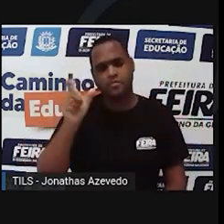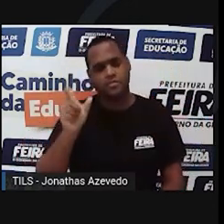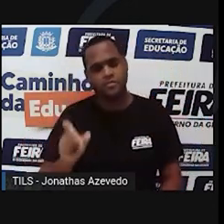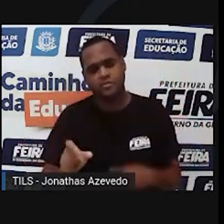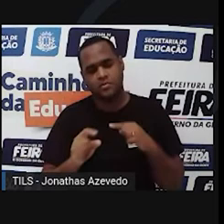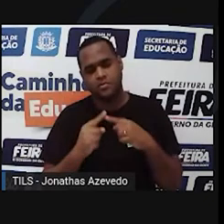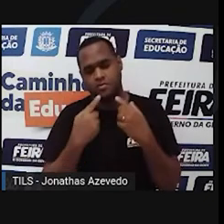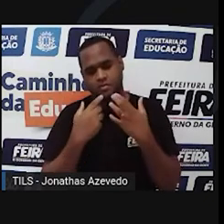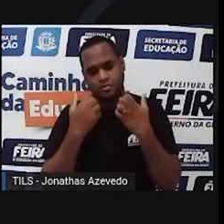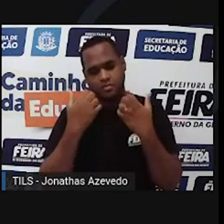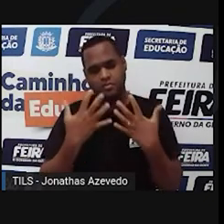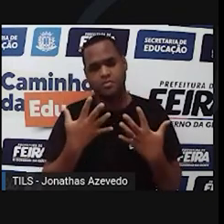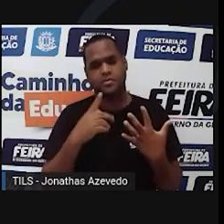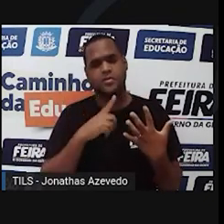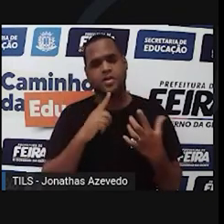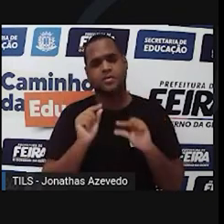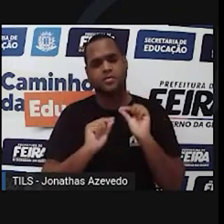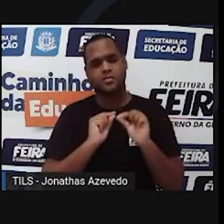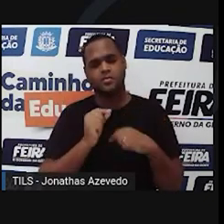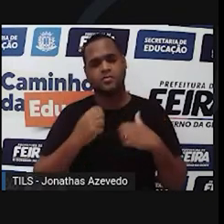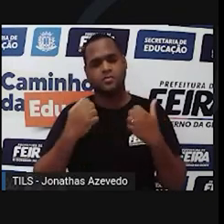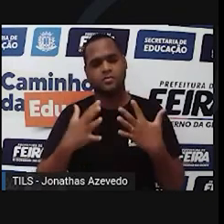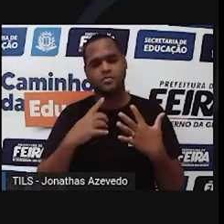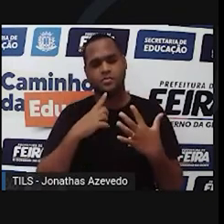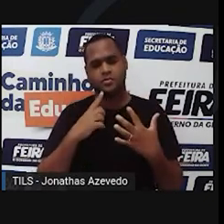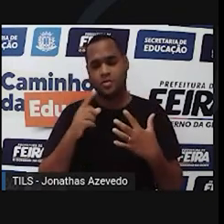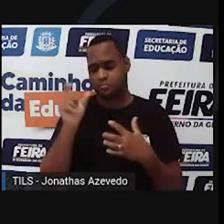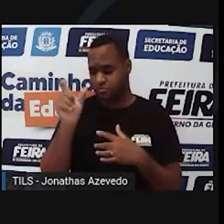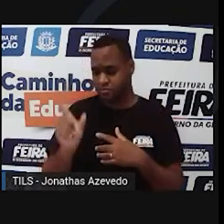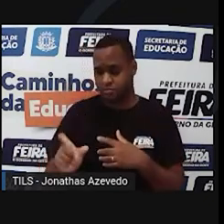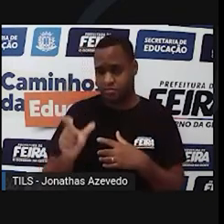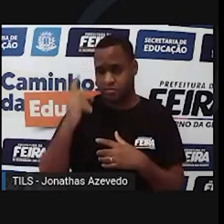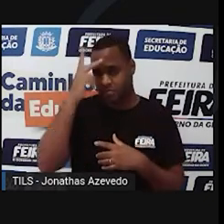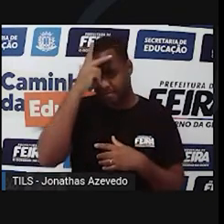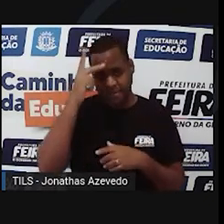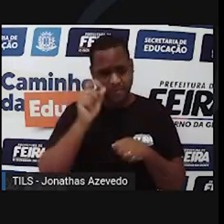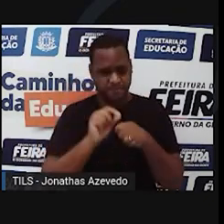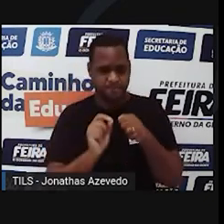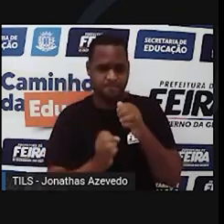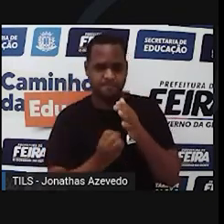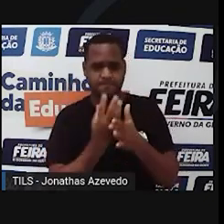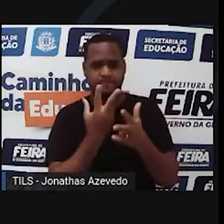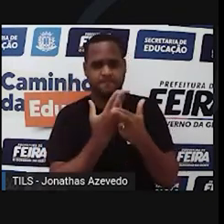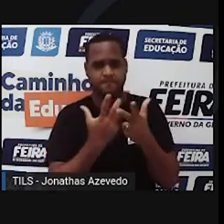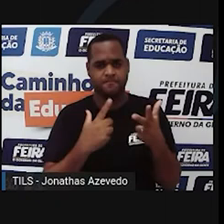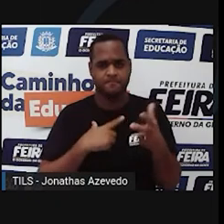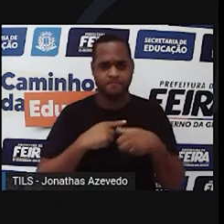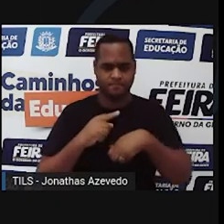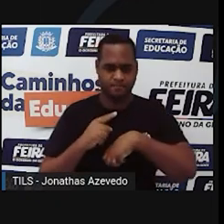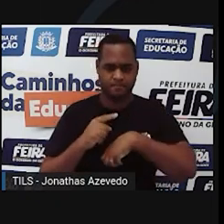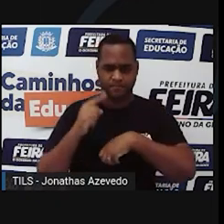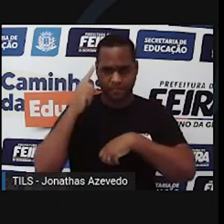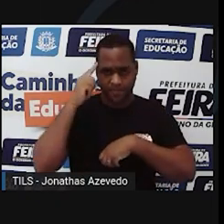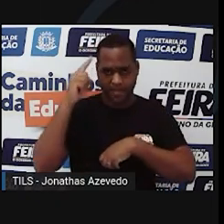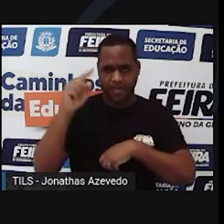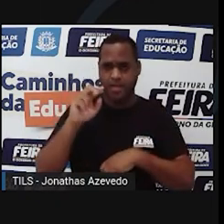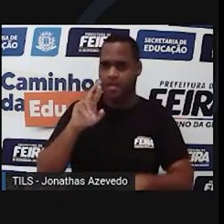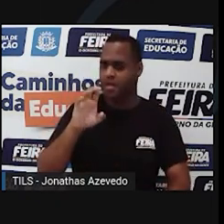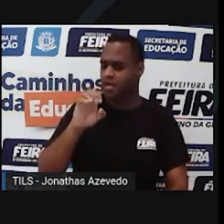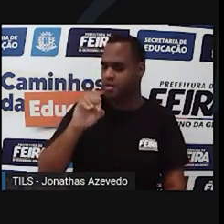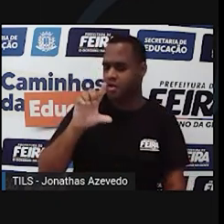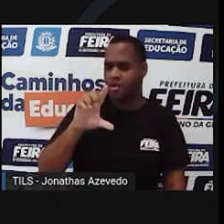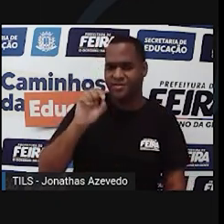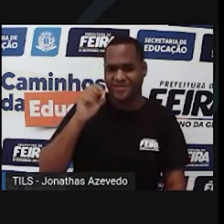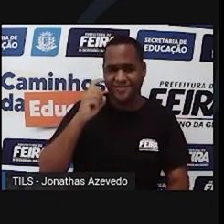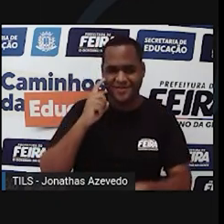sombra formada por um objeto, os seres humanos construíram um aparelho conhecido como relógio solar. E por que ele é chamado de